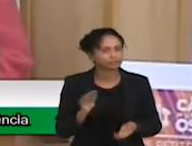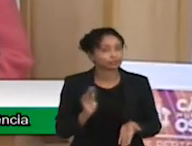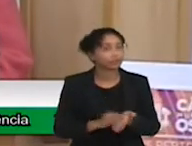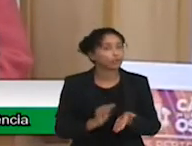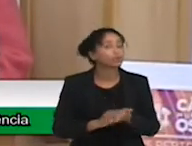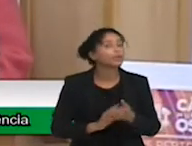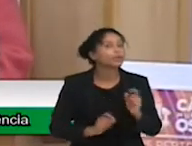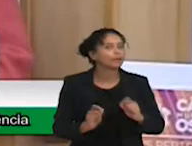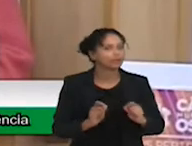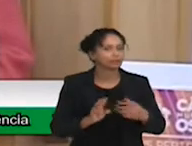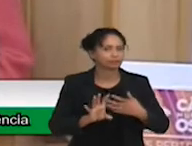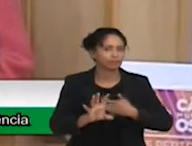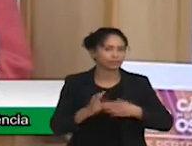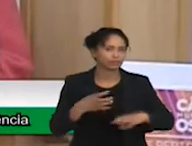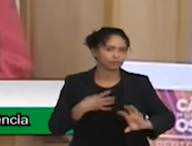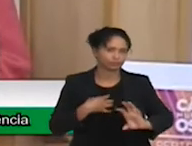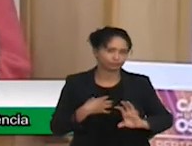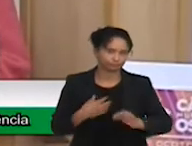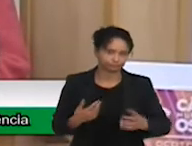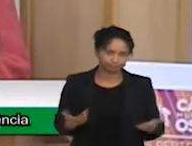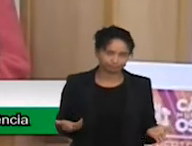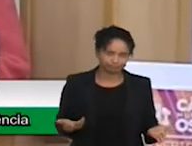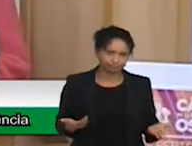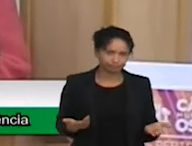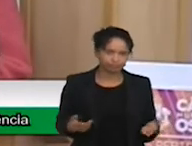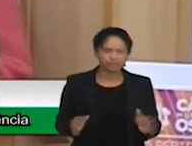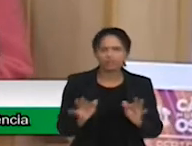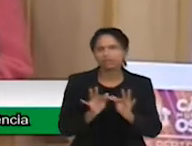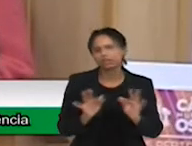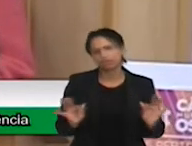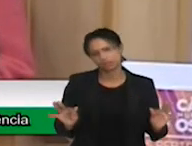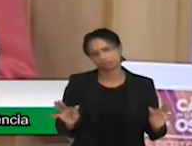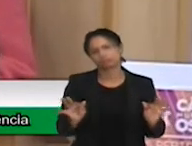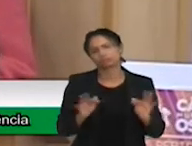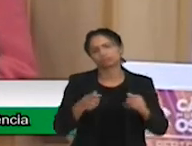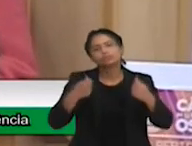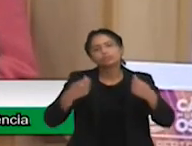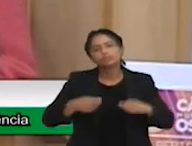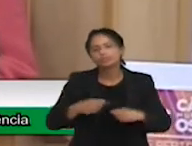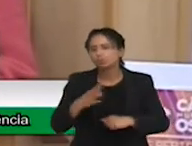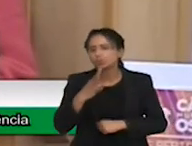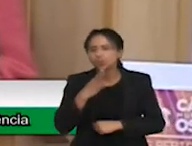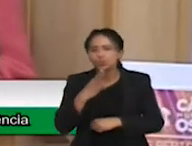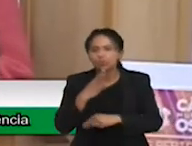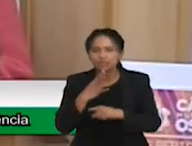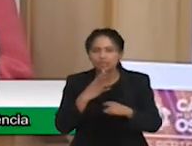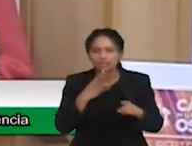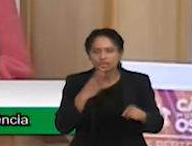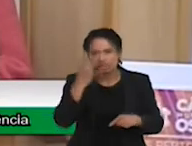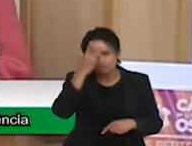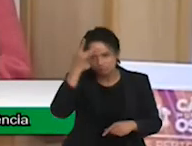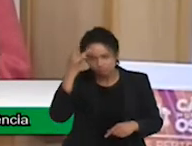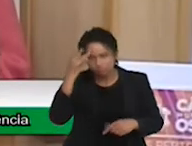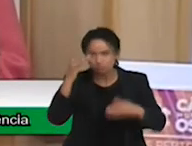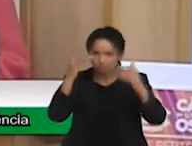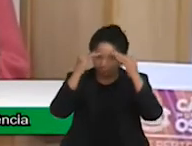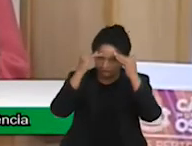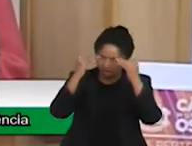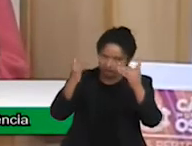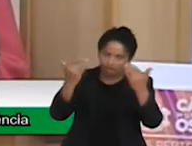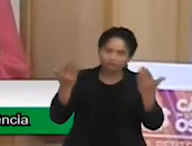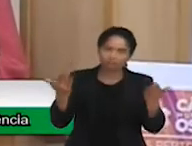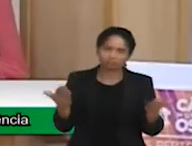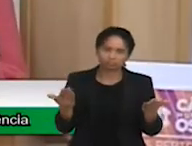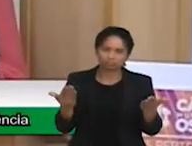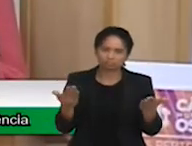outro. E é um exercício tão simples. A gente passa a ter muito mais respeito e